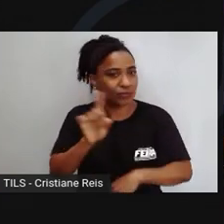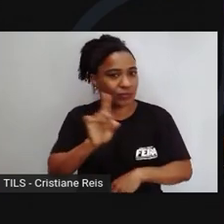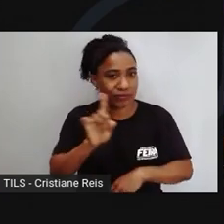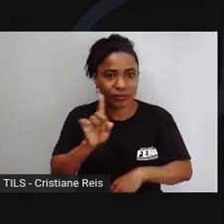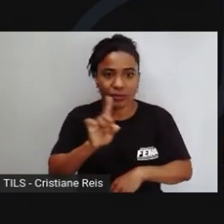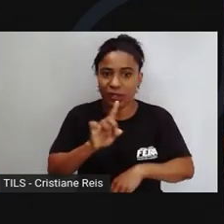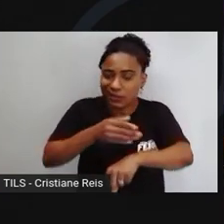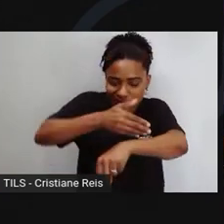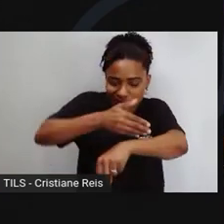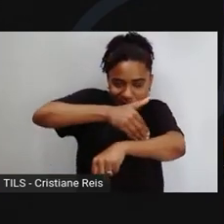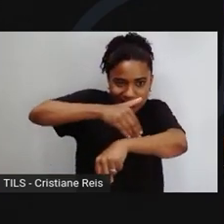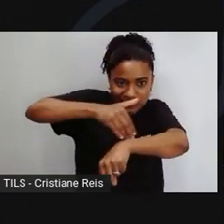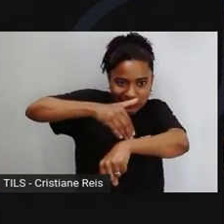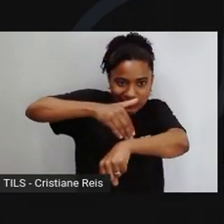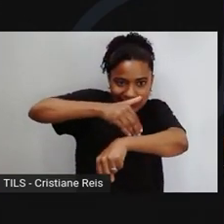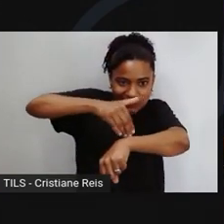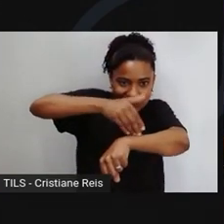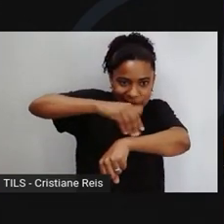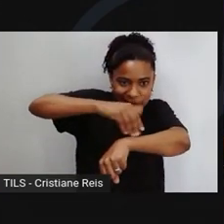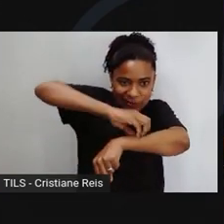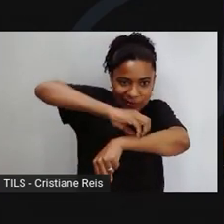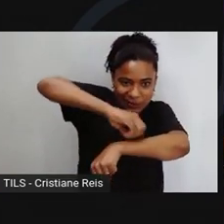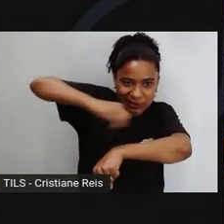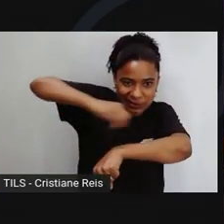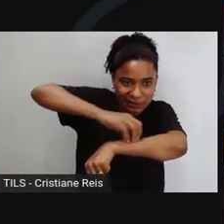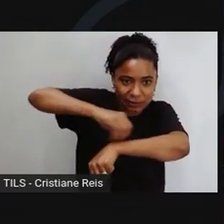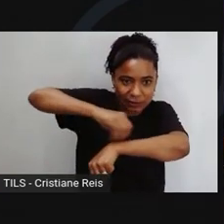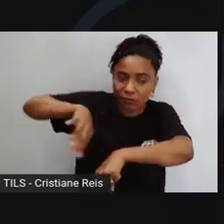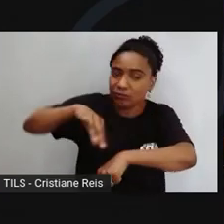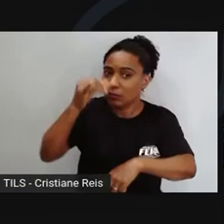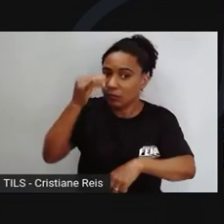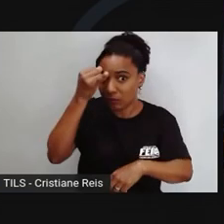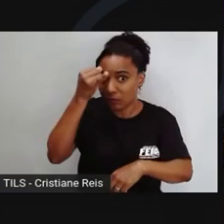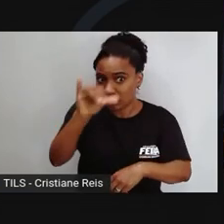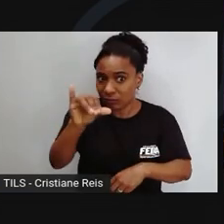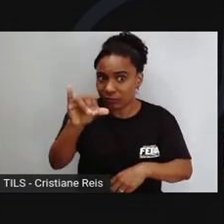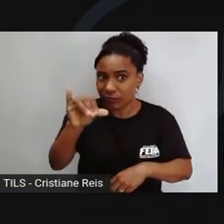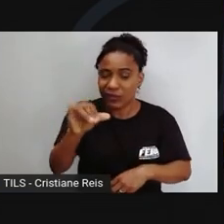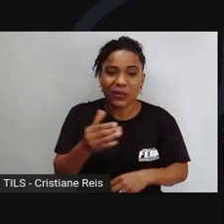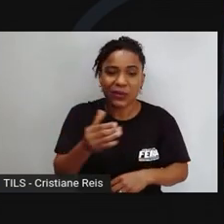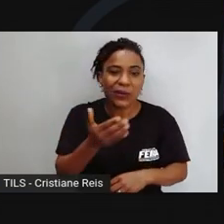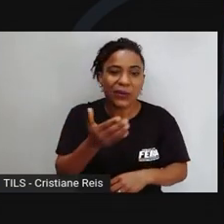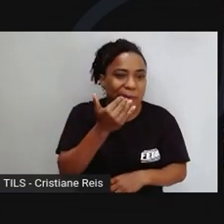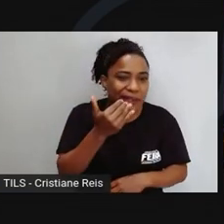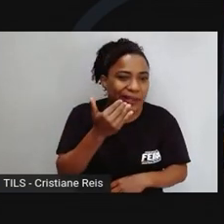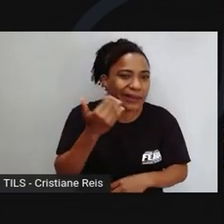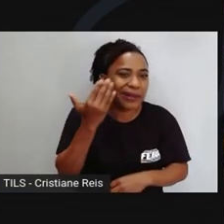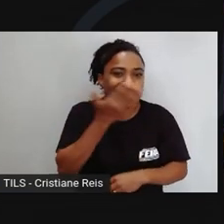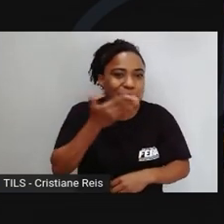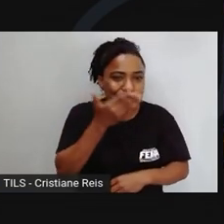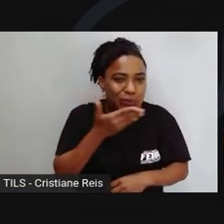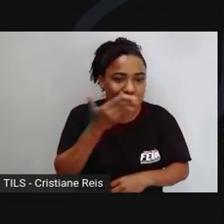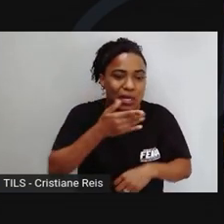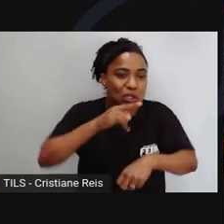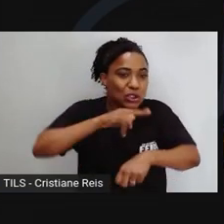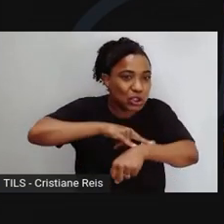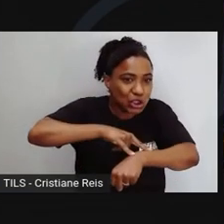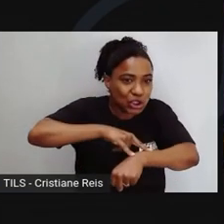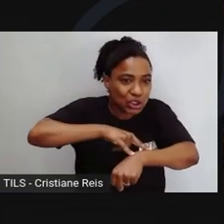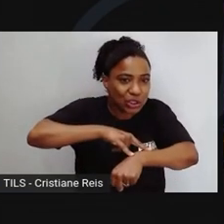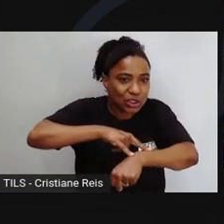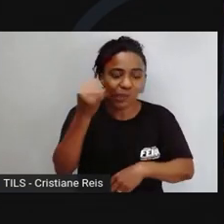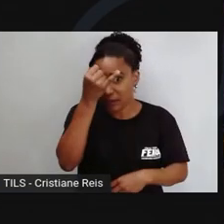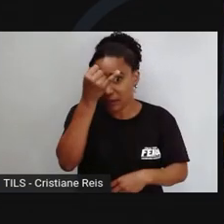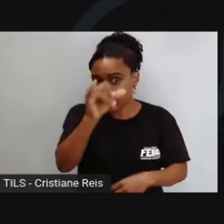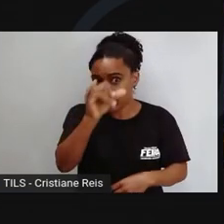remédio alternativo, não passe comida, açúcar, pó de café, urina, nada disso. Isso só vai piorar a situação,